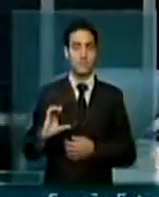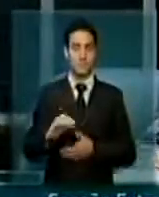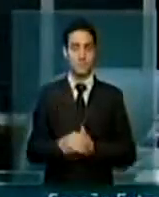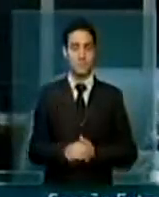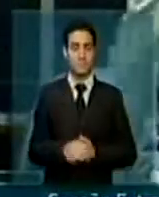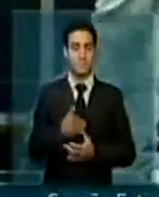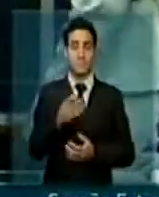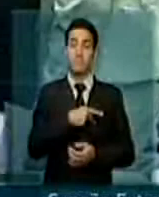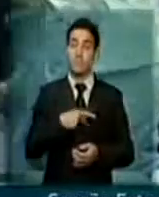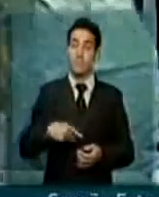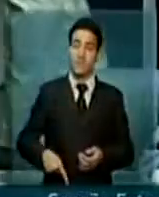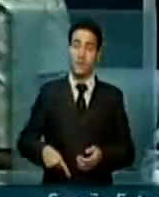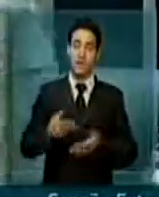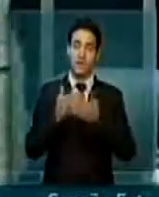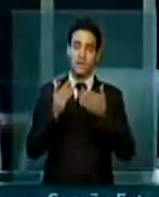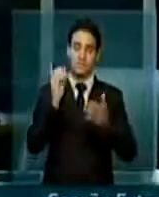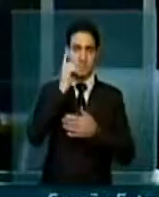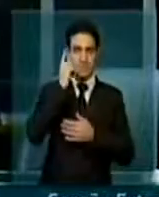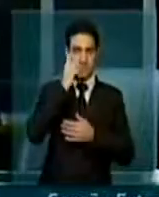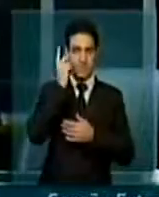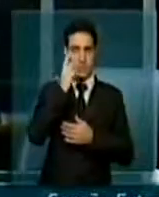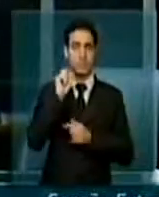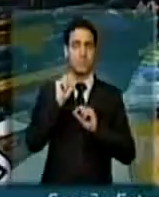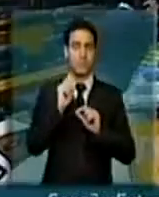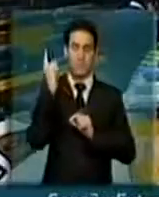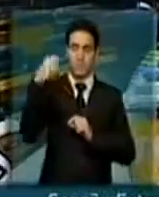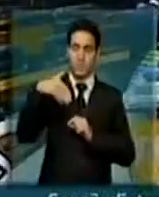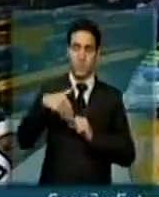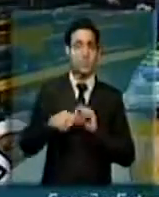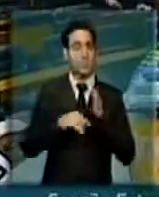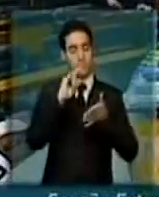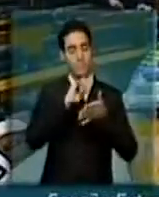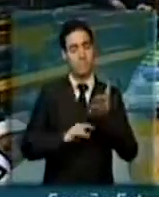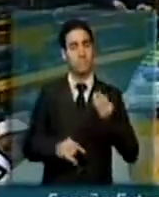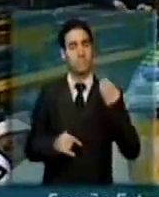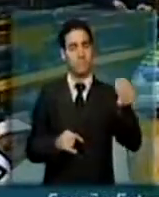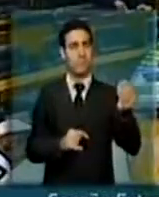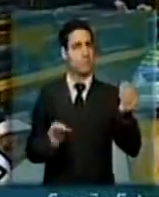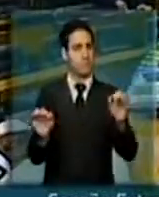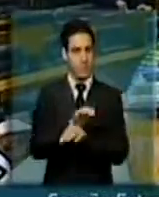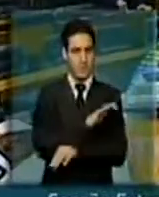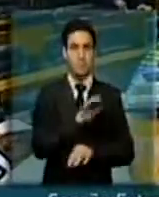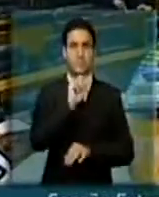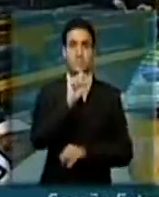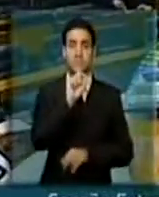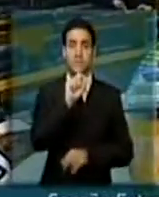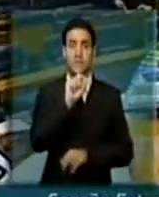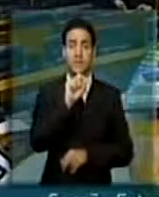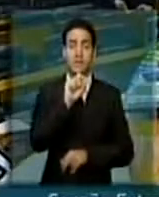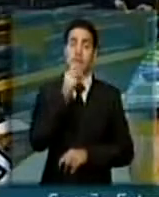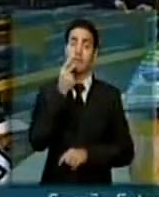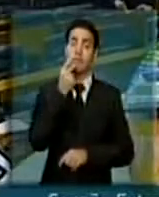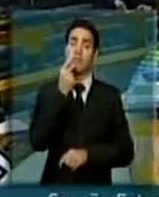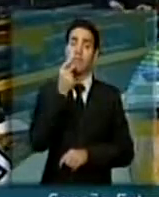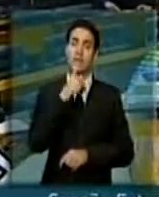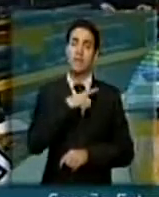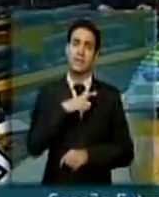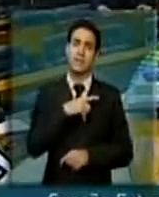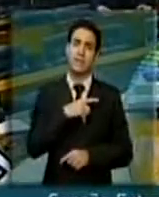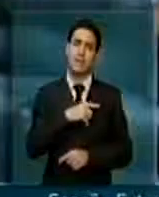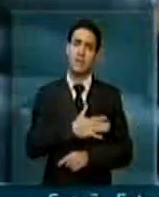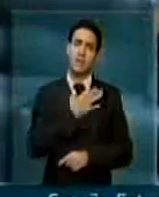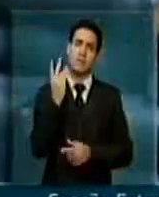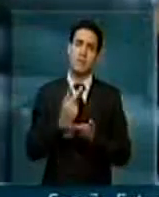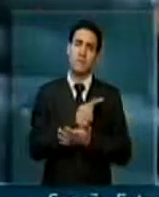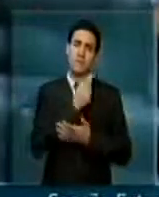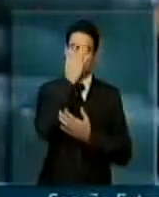senhores deputados, quero dar como lido o discurso que faço falando da grave situação que vivem